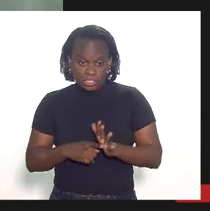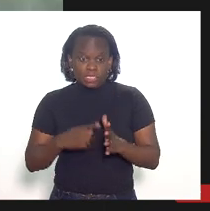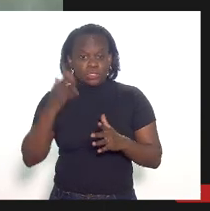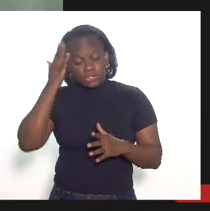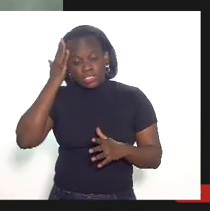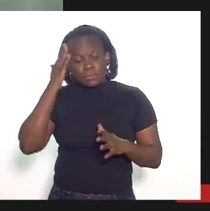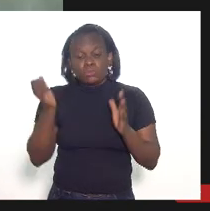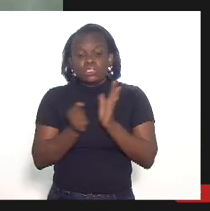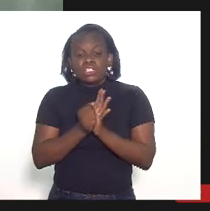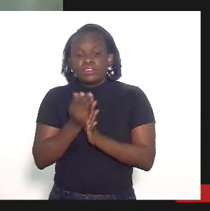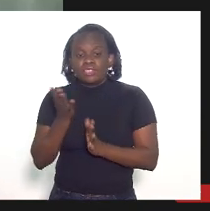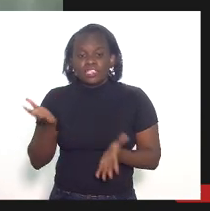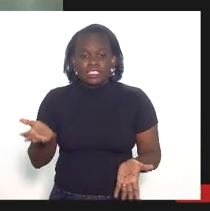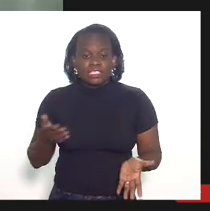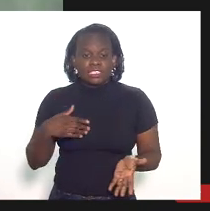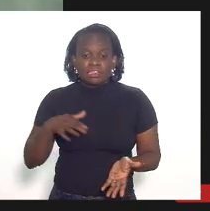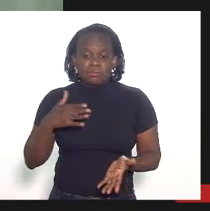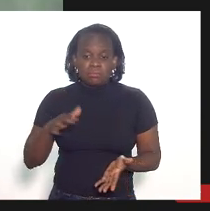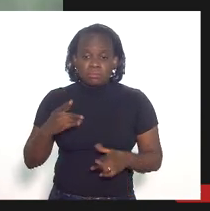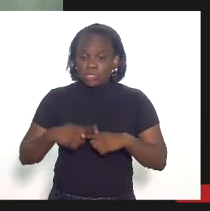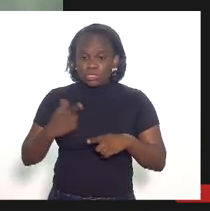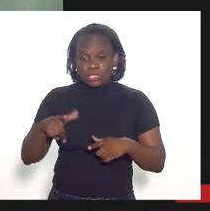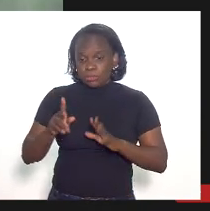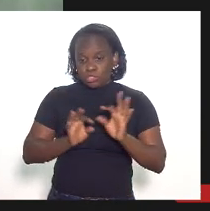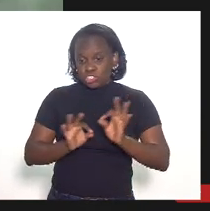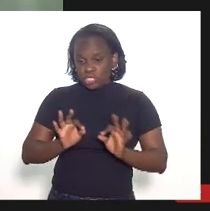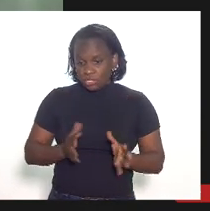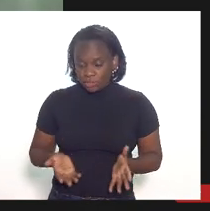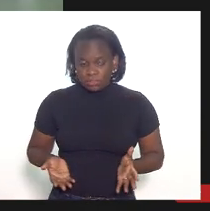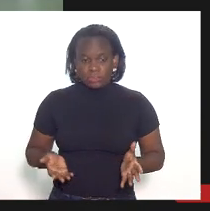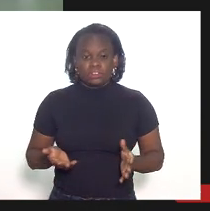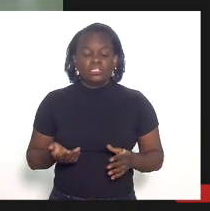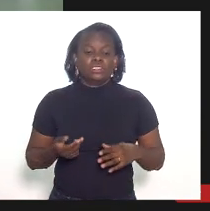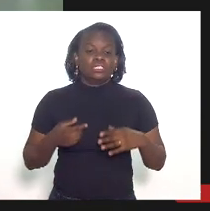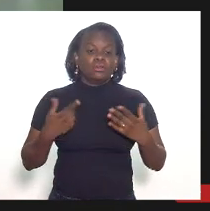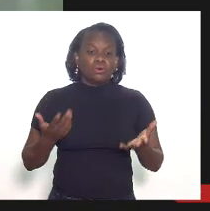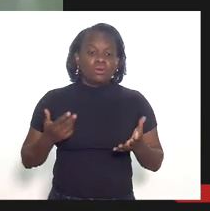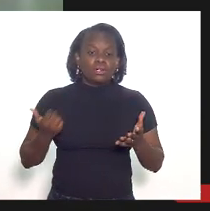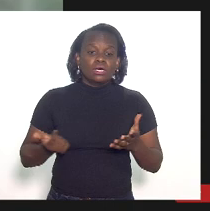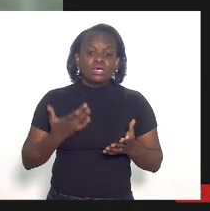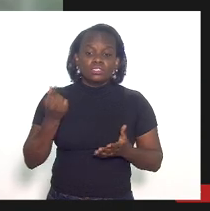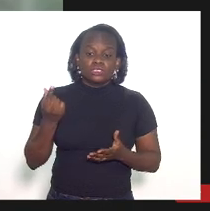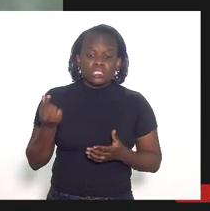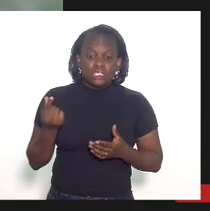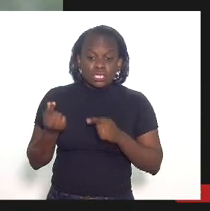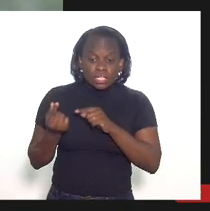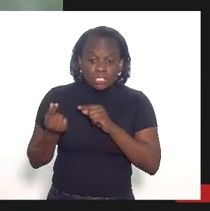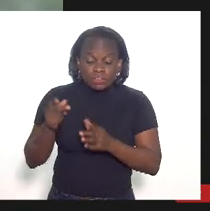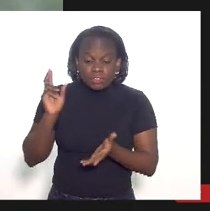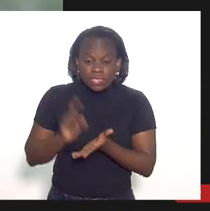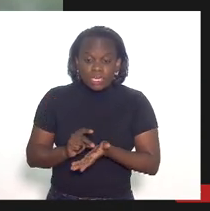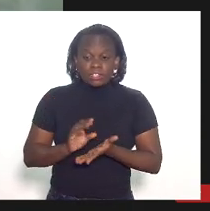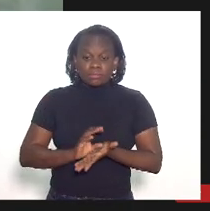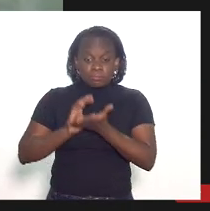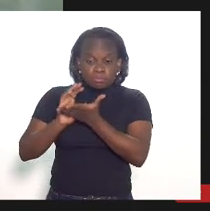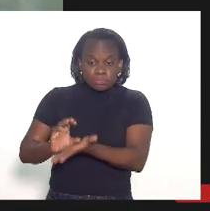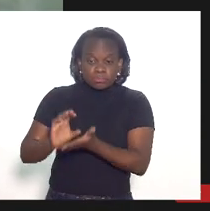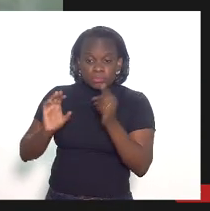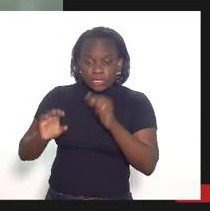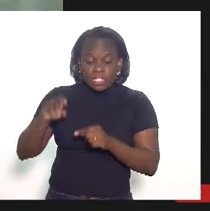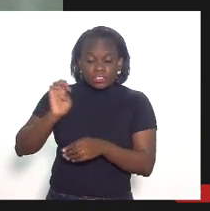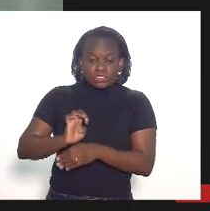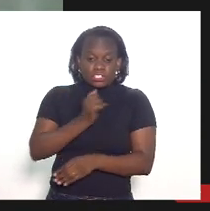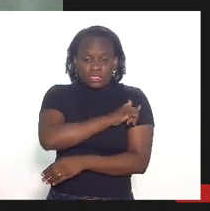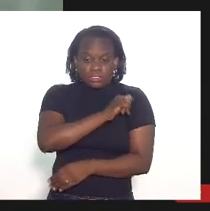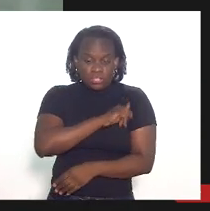sei que muitas das vezes fica ocioso por ausência de projetos qual a quantidade de dinheiro foi de fato investida aqui